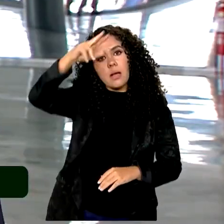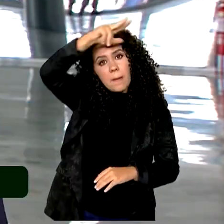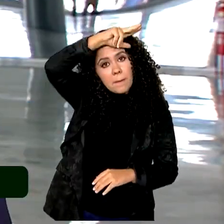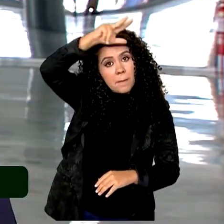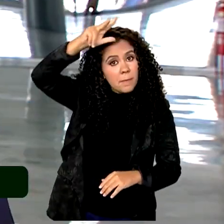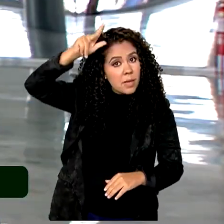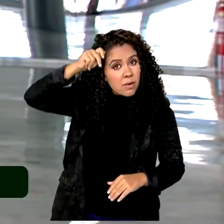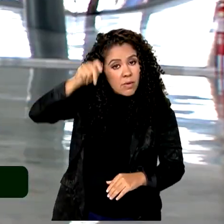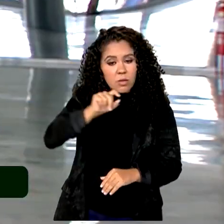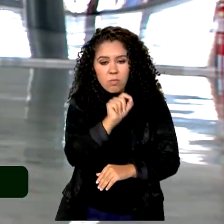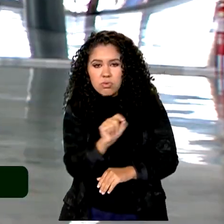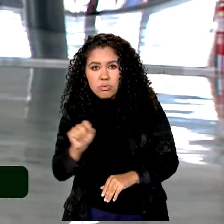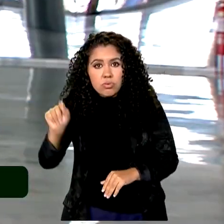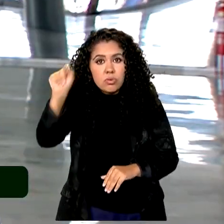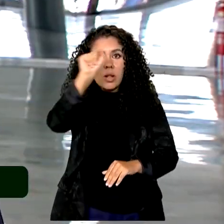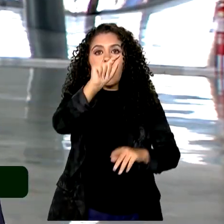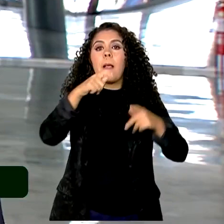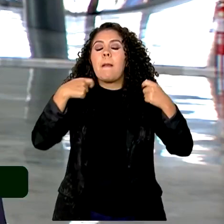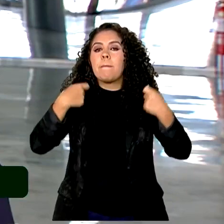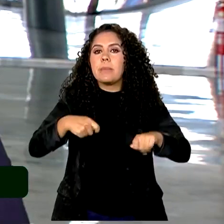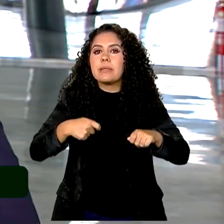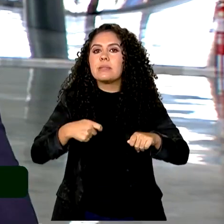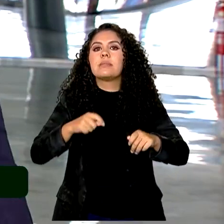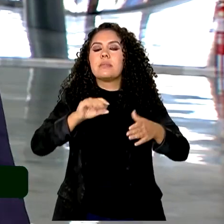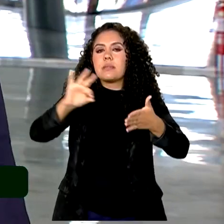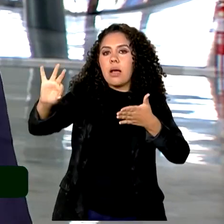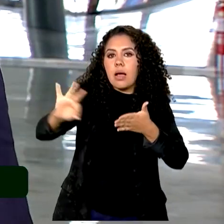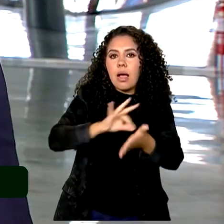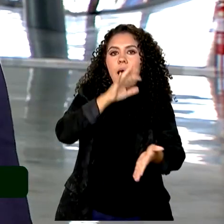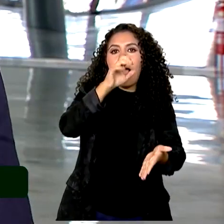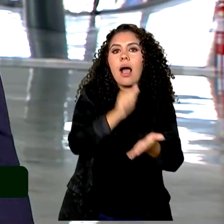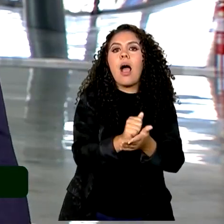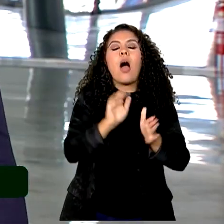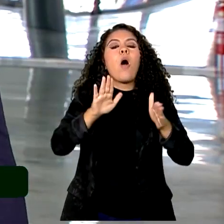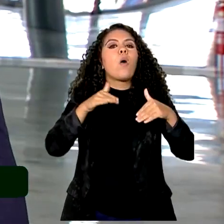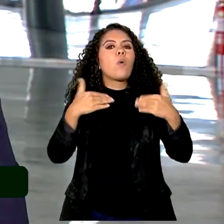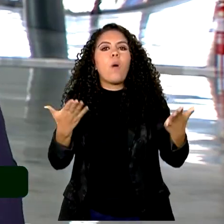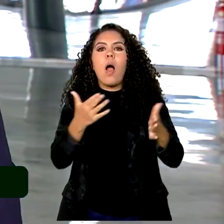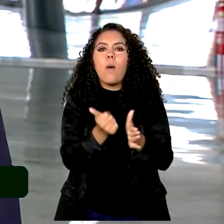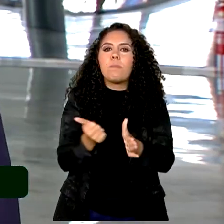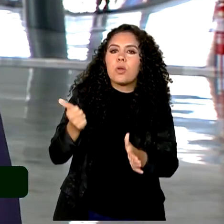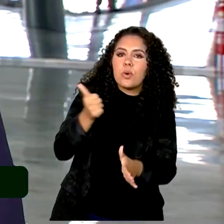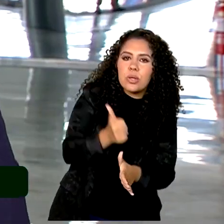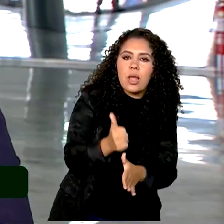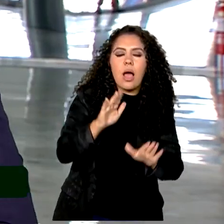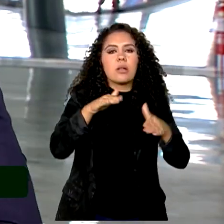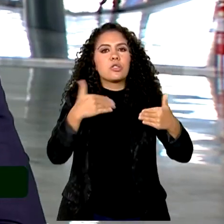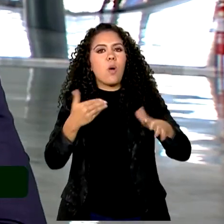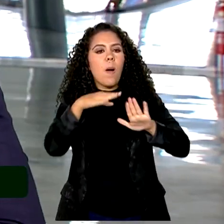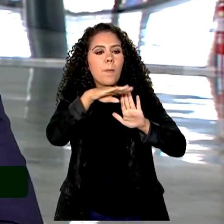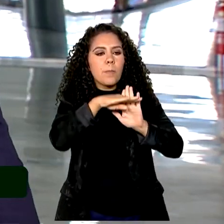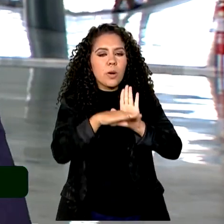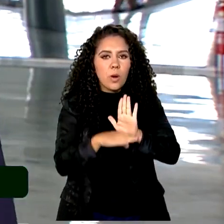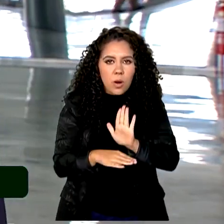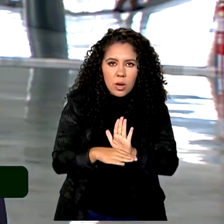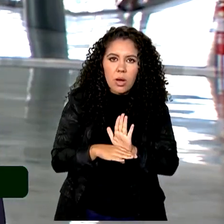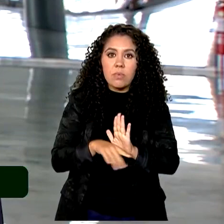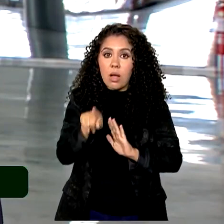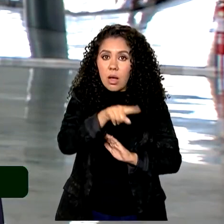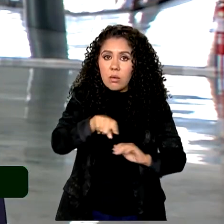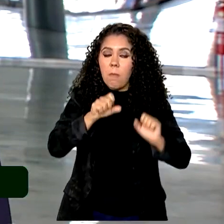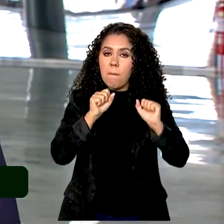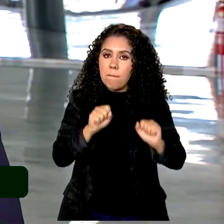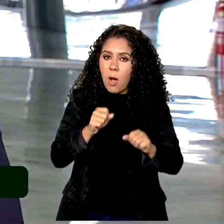precisam cadastrar quais são as prioridades, os programas que as prefeituras municipais, elas possam